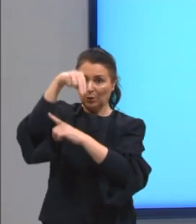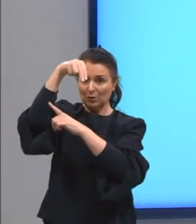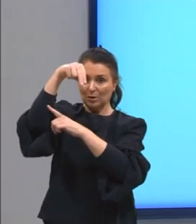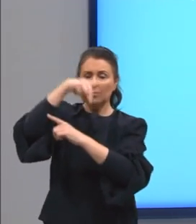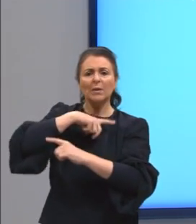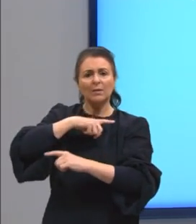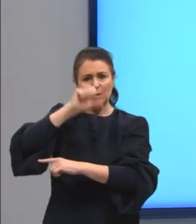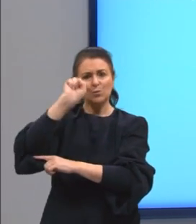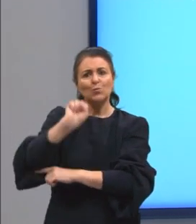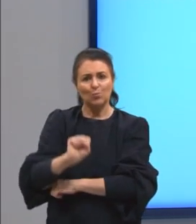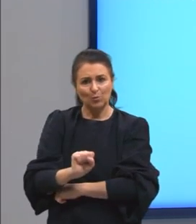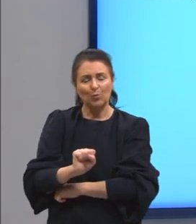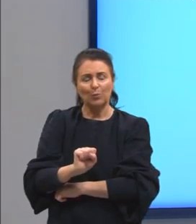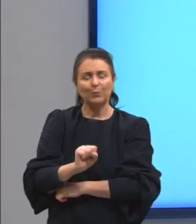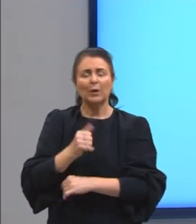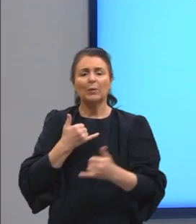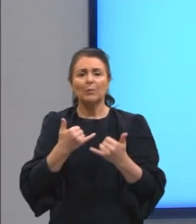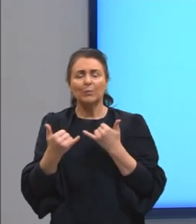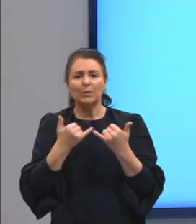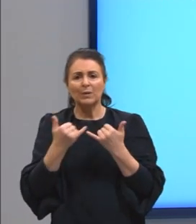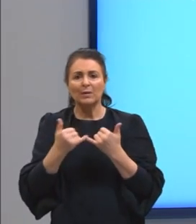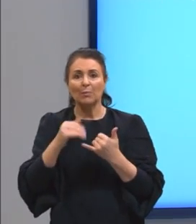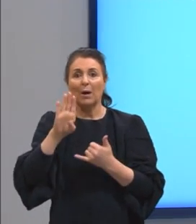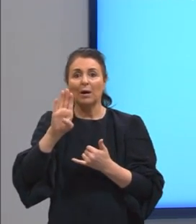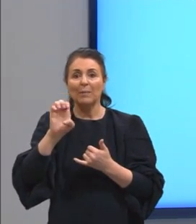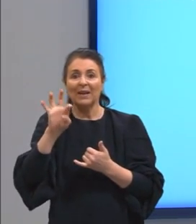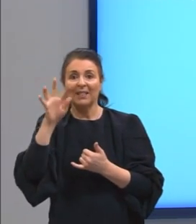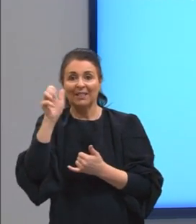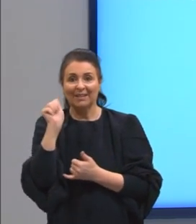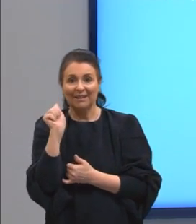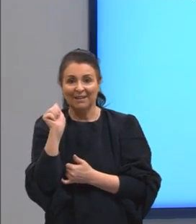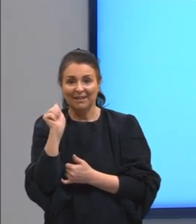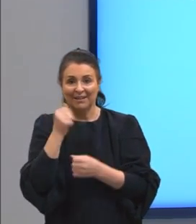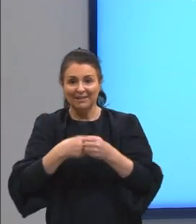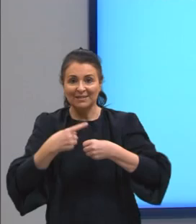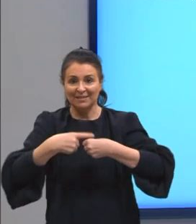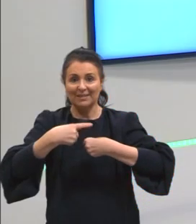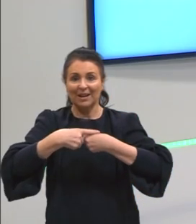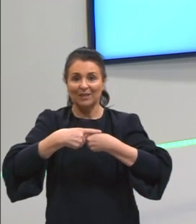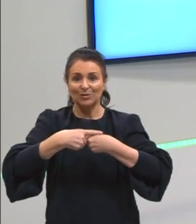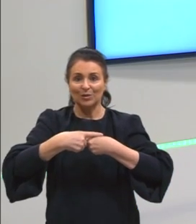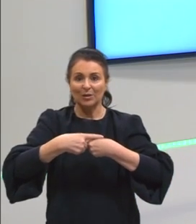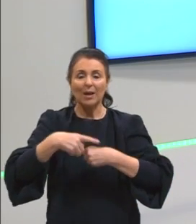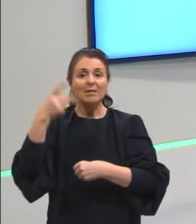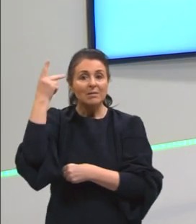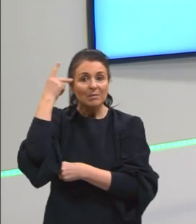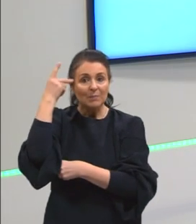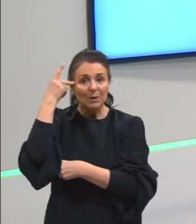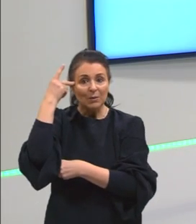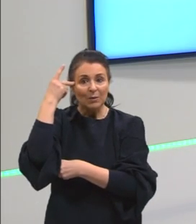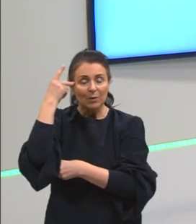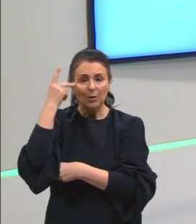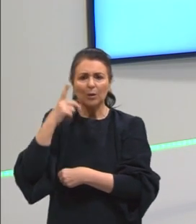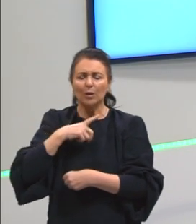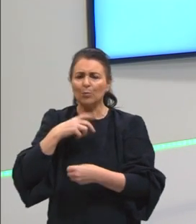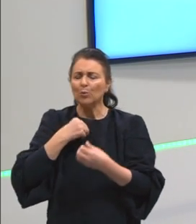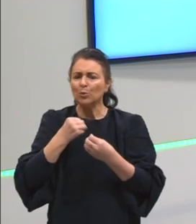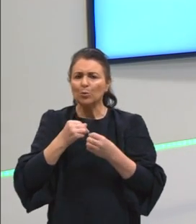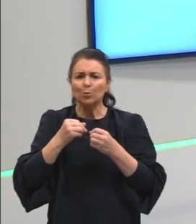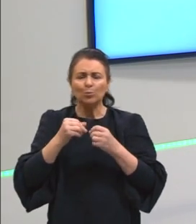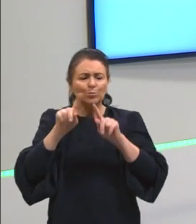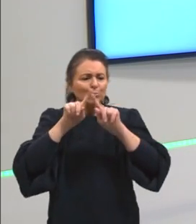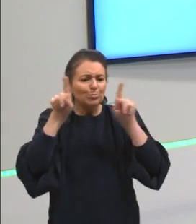Sul, por exemplo, uma cidade global beta é São Paulo, São Paulo, né, converge muitas, muitos serviços,